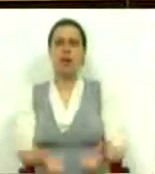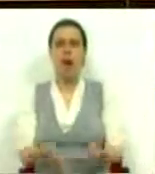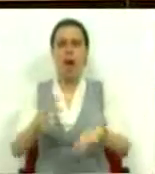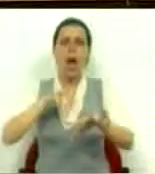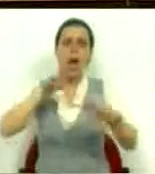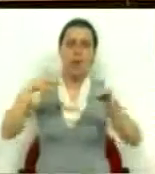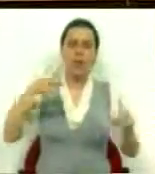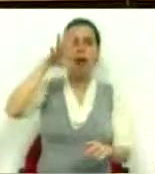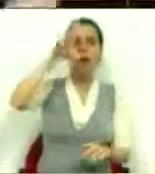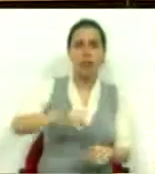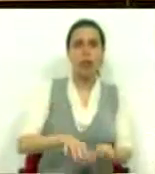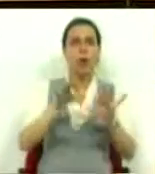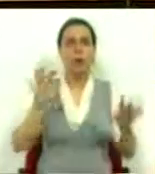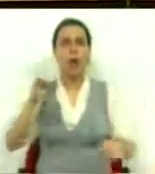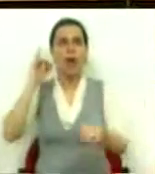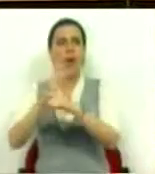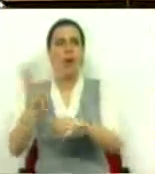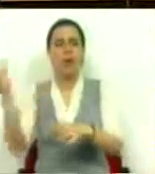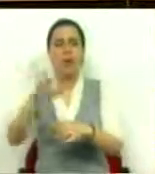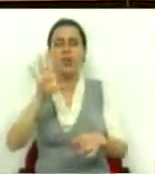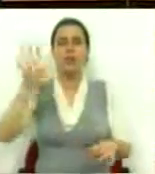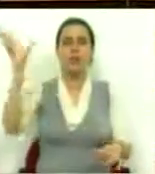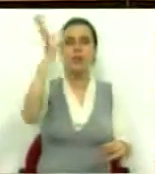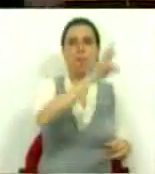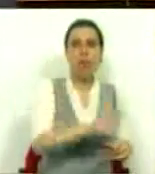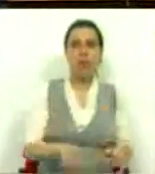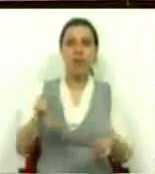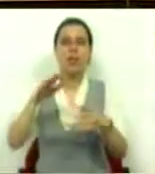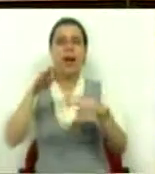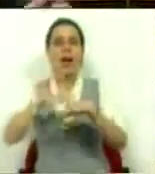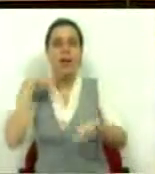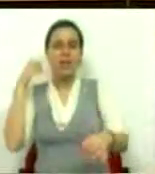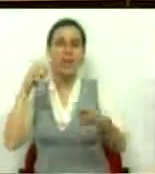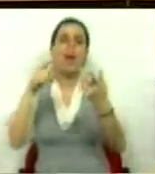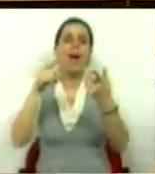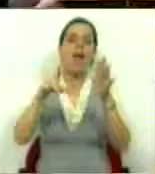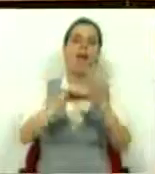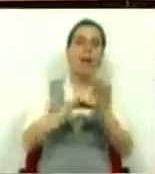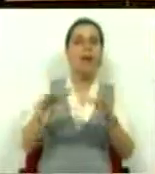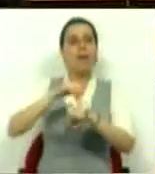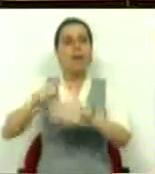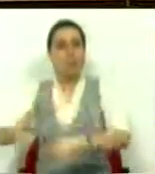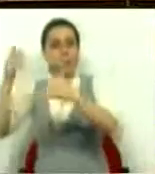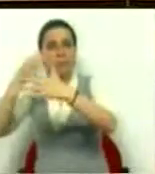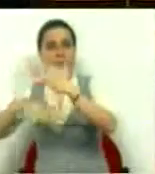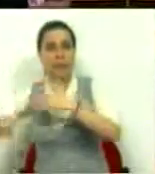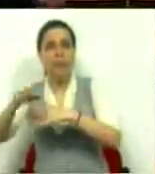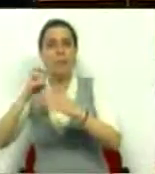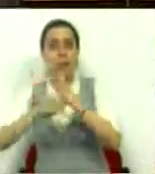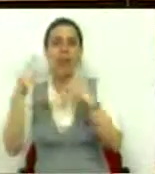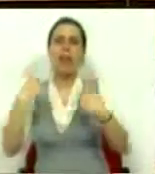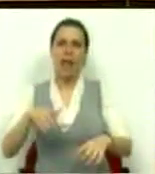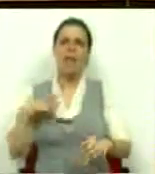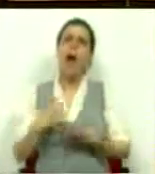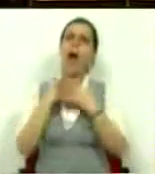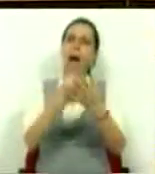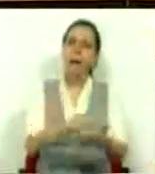a Assembleia Municipal de Lisboa, aliás, como muitas outras do país, e até já uma Assembleia Legislativa e uma Assembleia Metropolitana têm vindo a